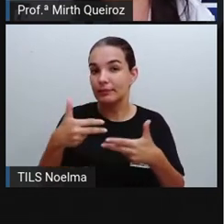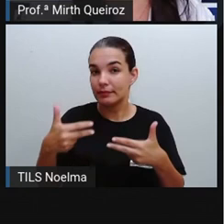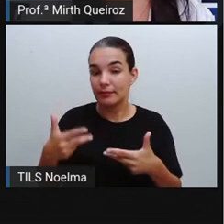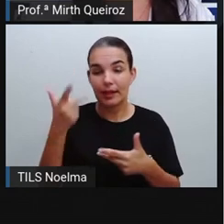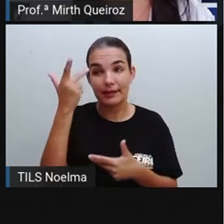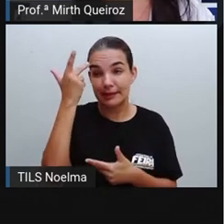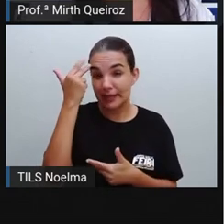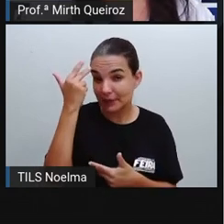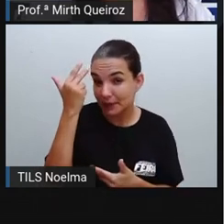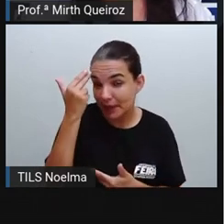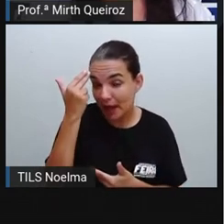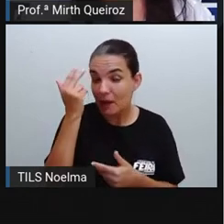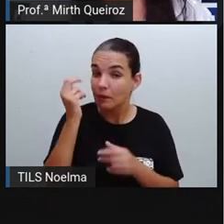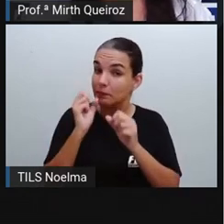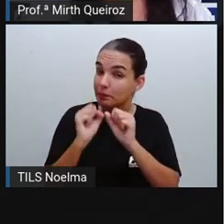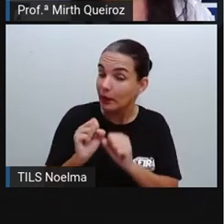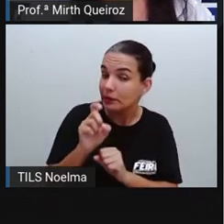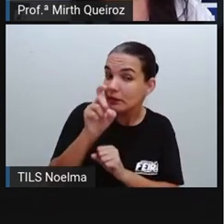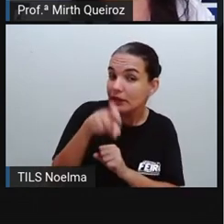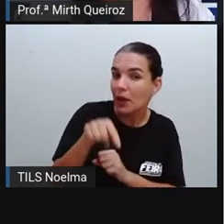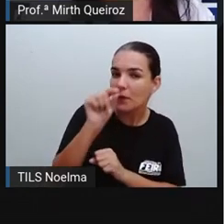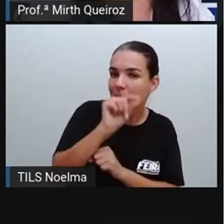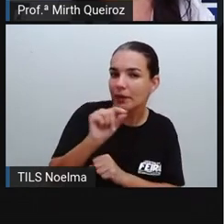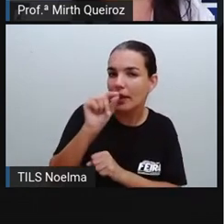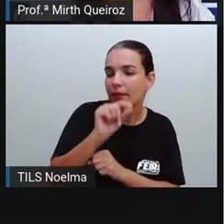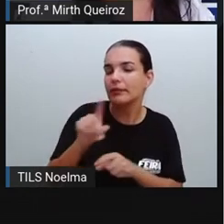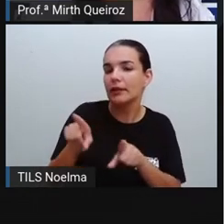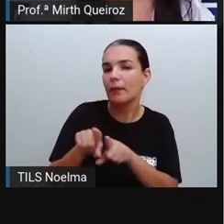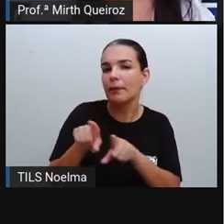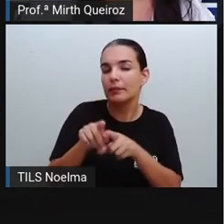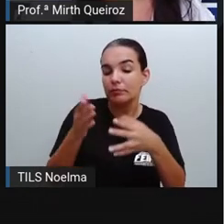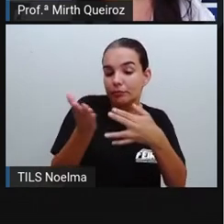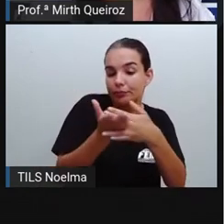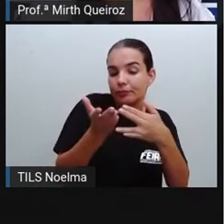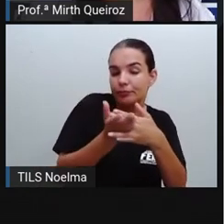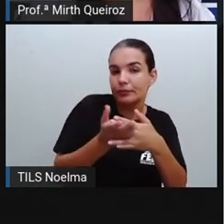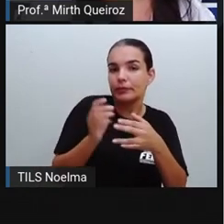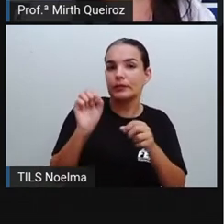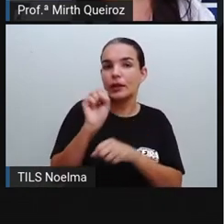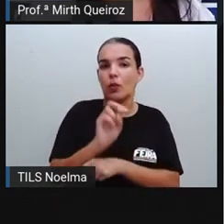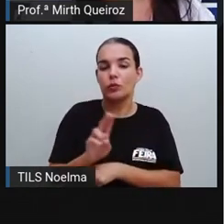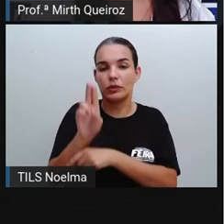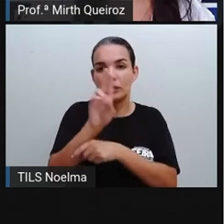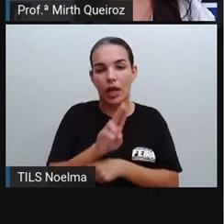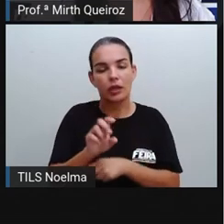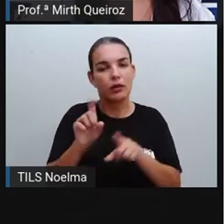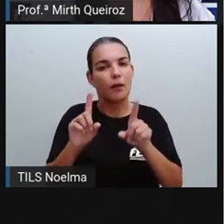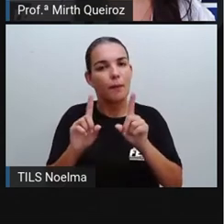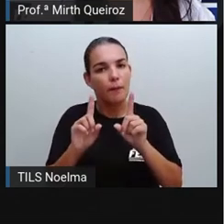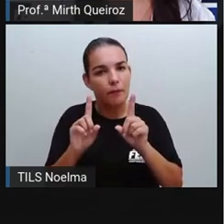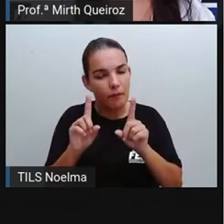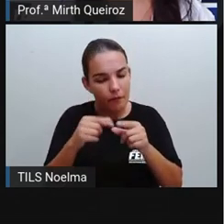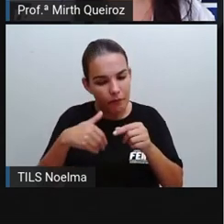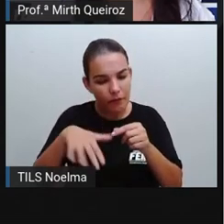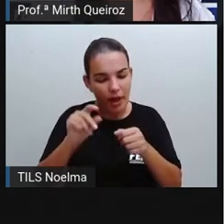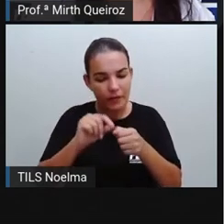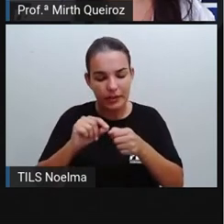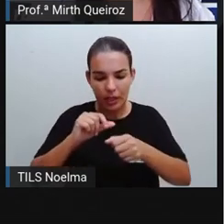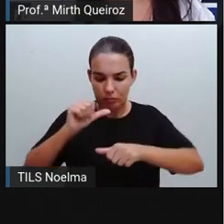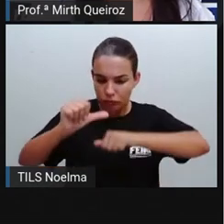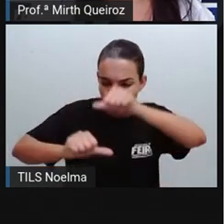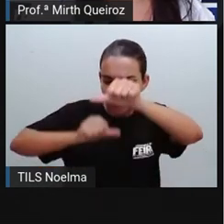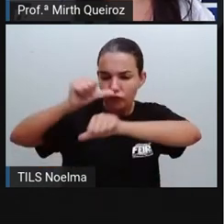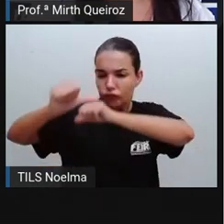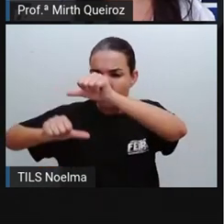ser semi-manufaturado, né? E que deve ser submetido a um processo produtivo até se tornar um